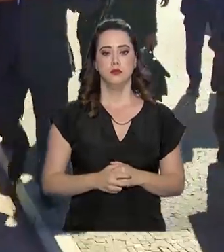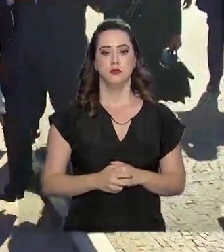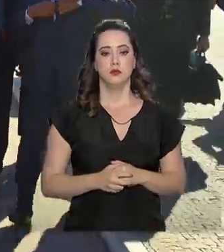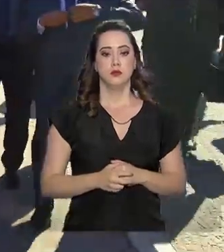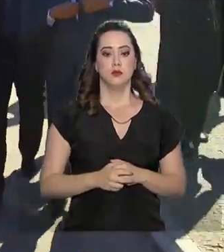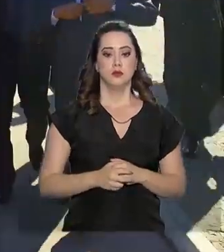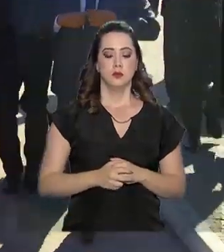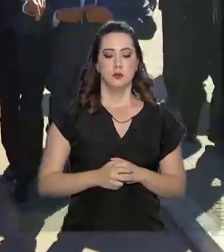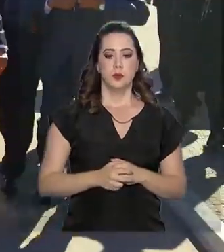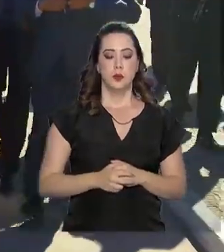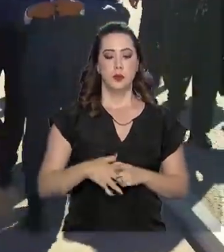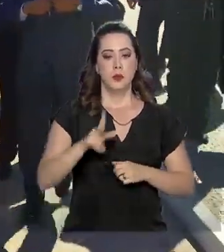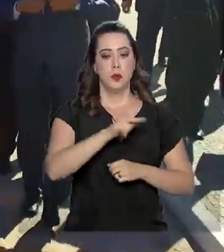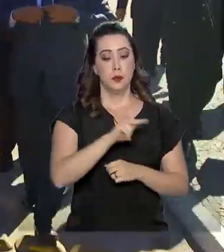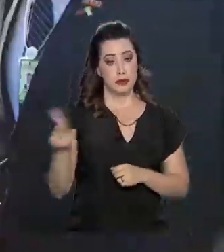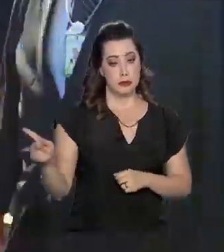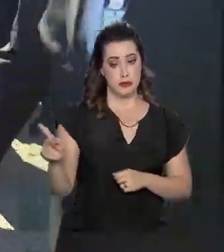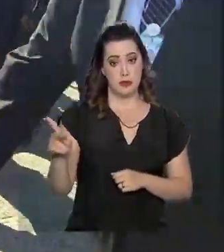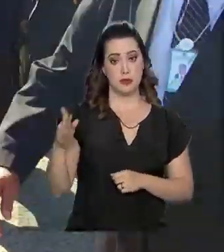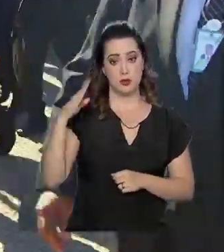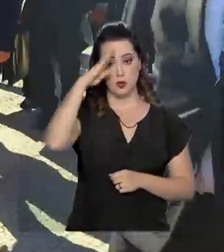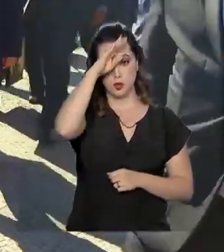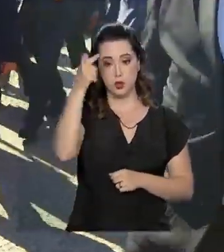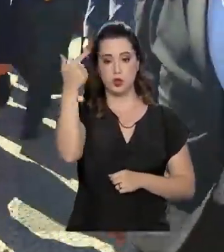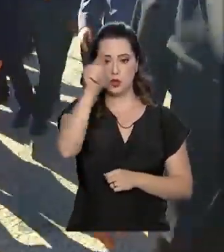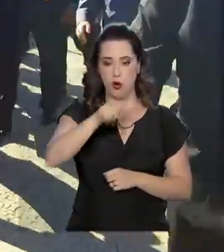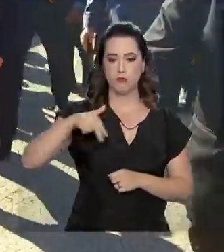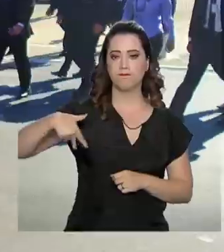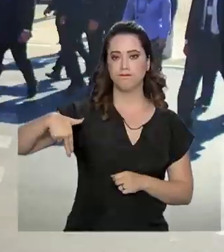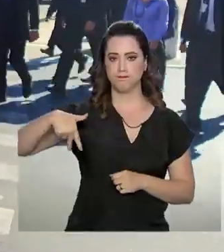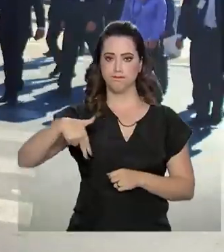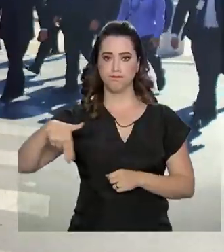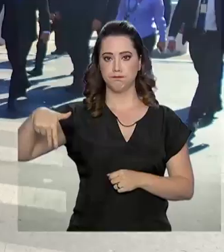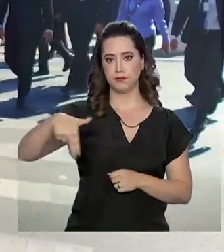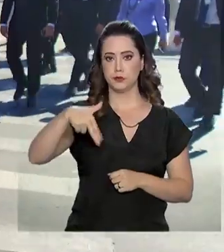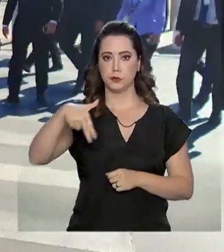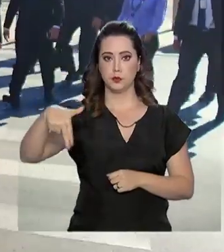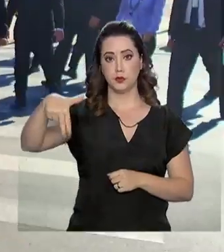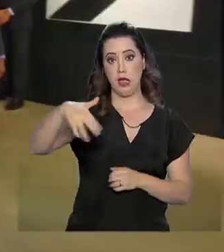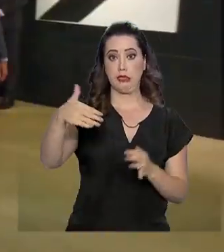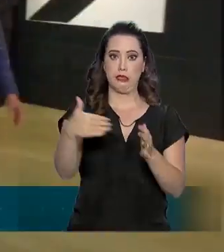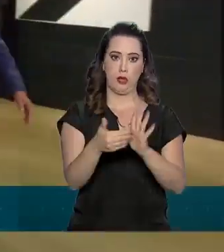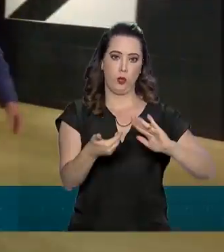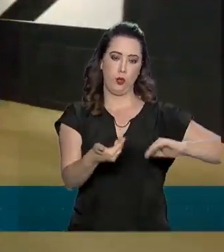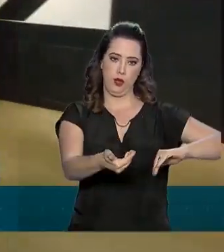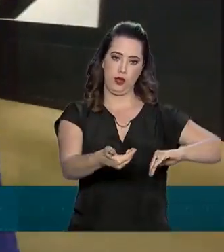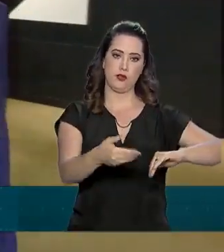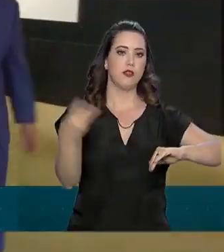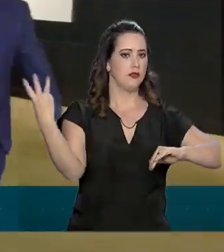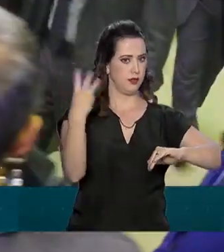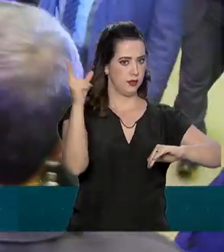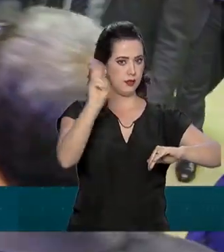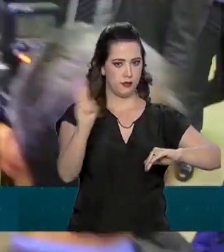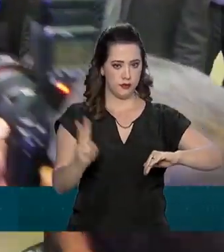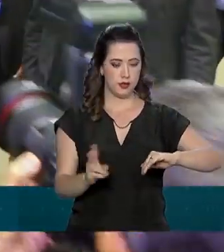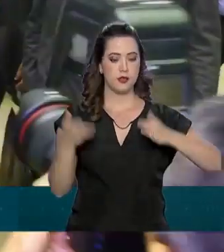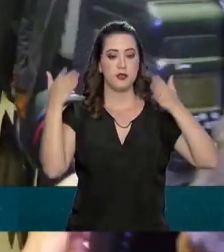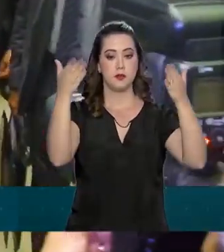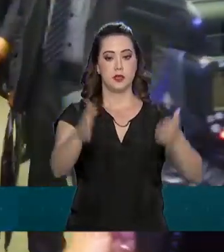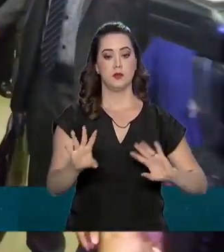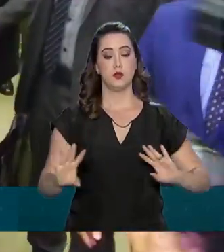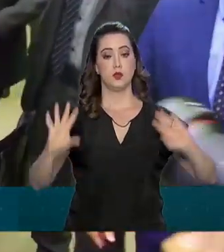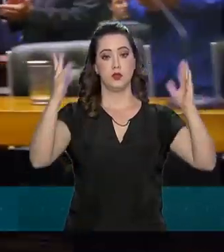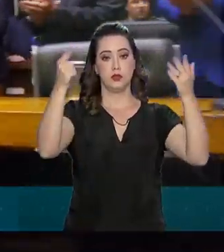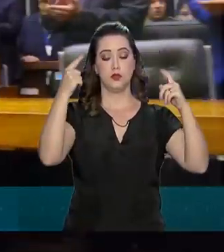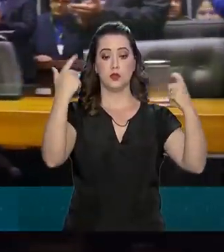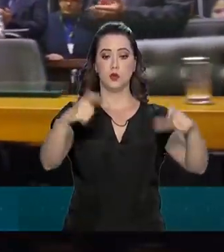O presidente foi novamente a pé do Palácio do Planalto ao Congresso Nacional. É a terceira vez que ele participa de um